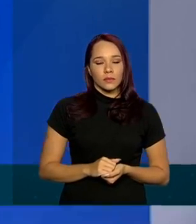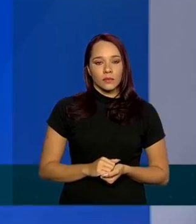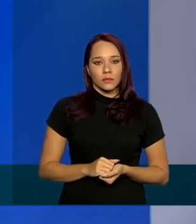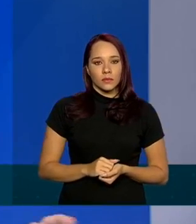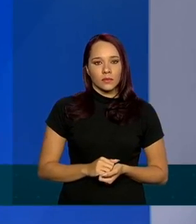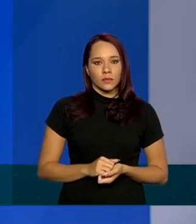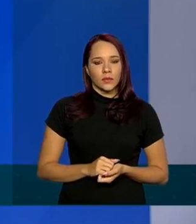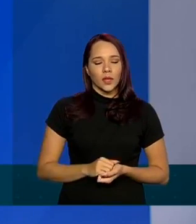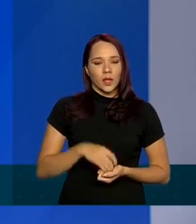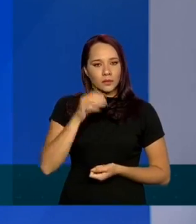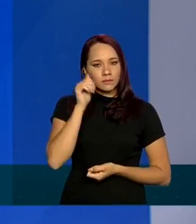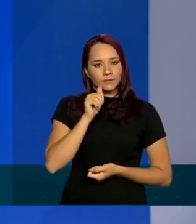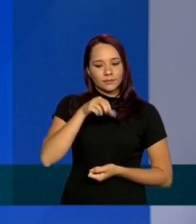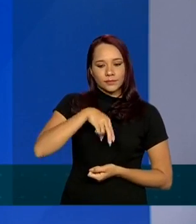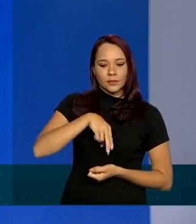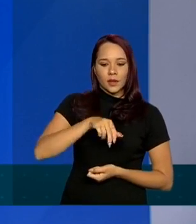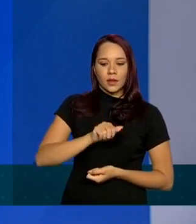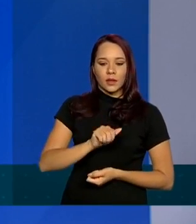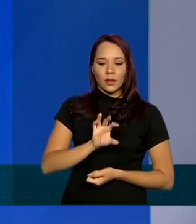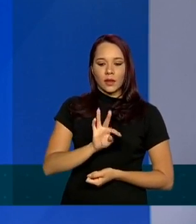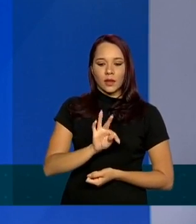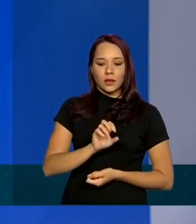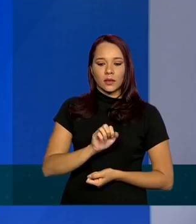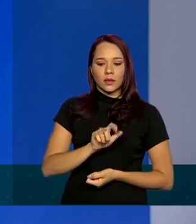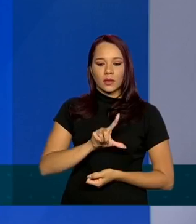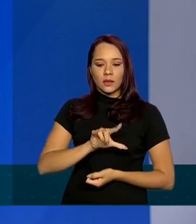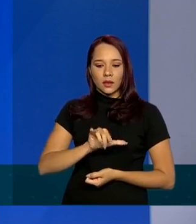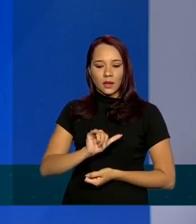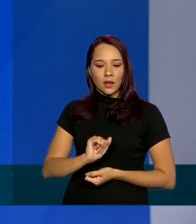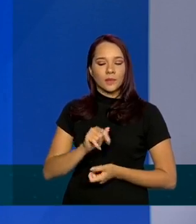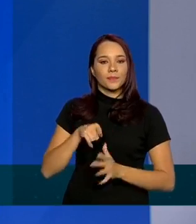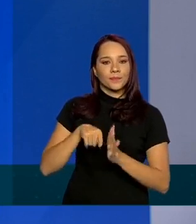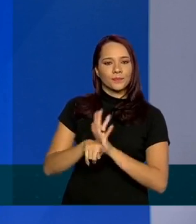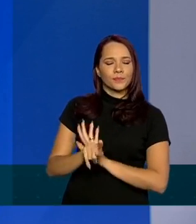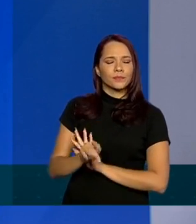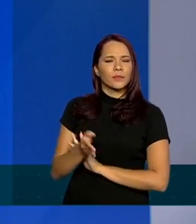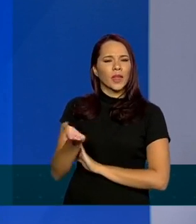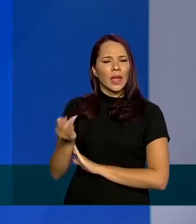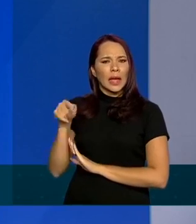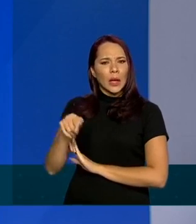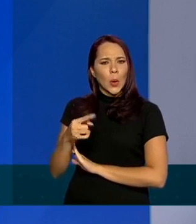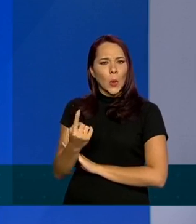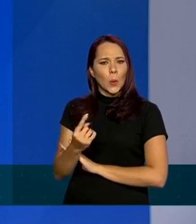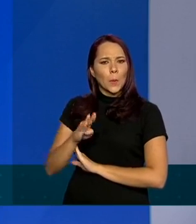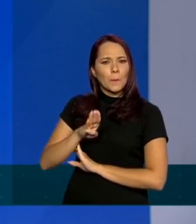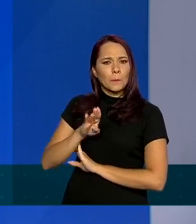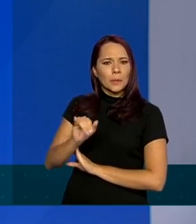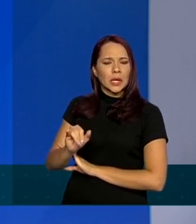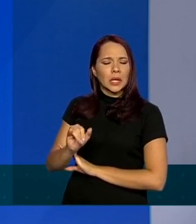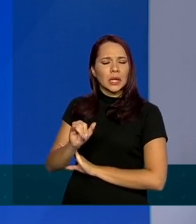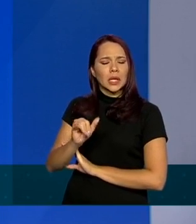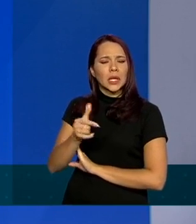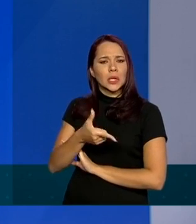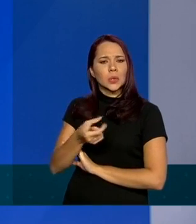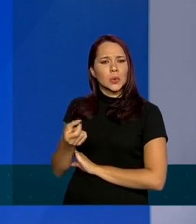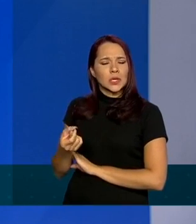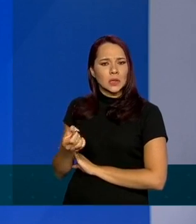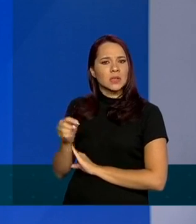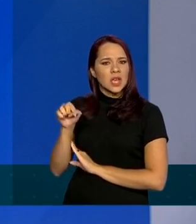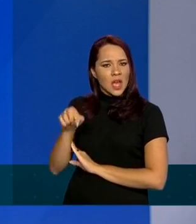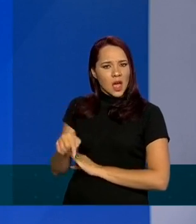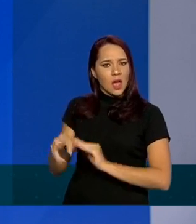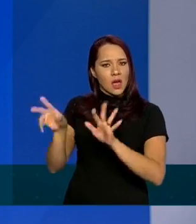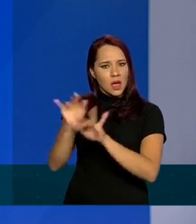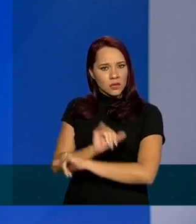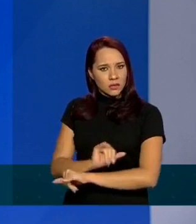a Natália Fruitt da RBS TV pergunta esse um bilhão e duzentos é ainda aquele